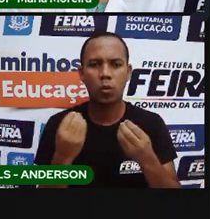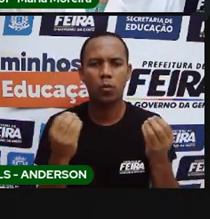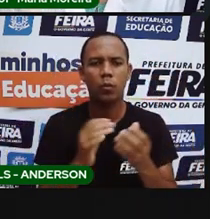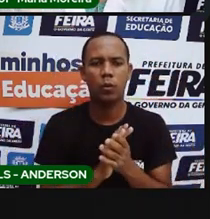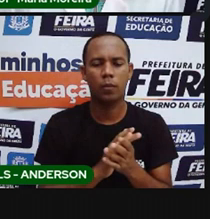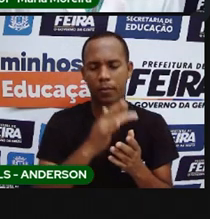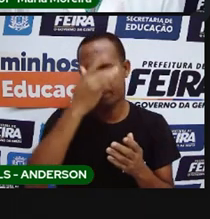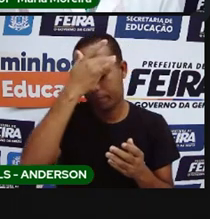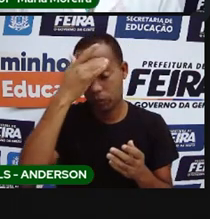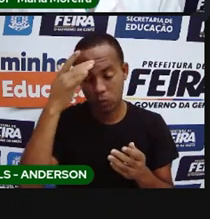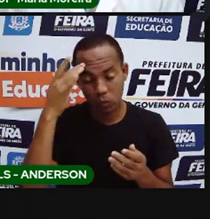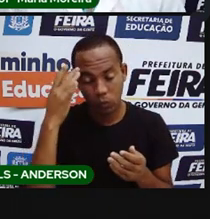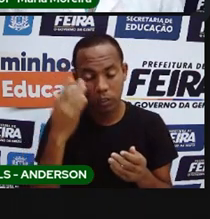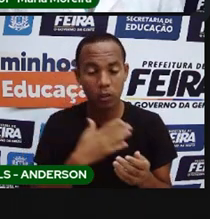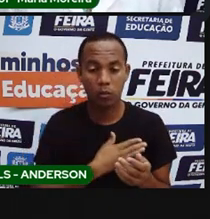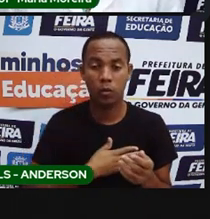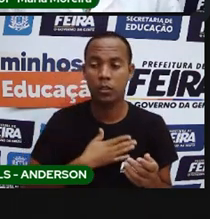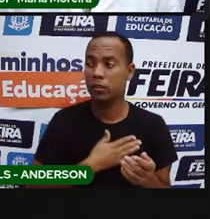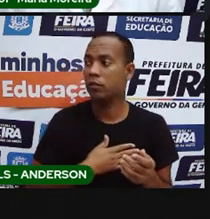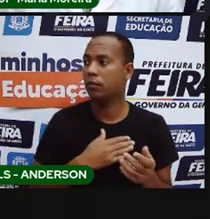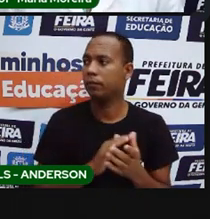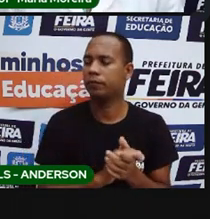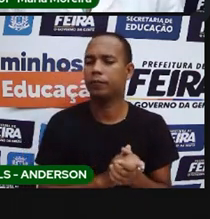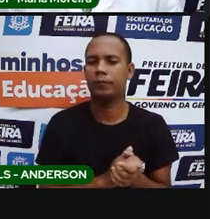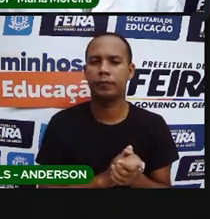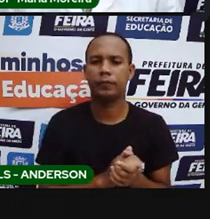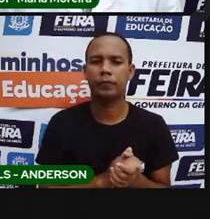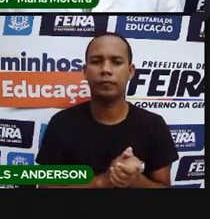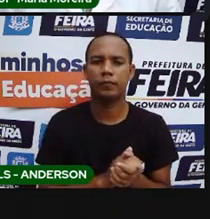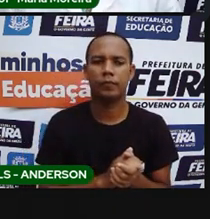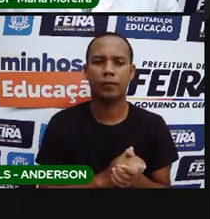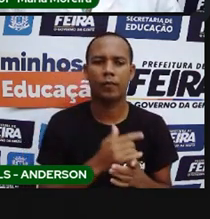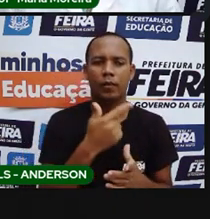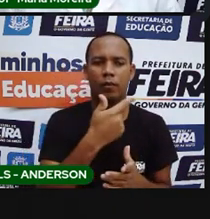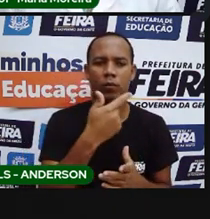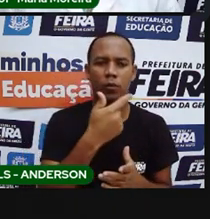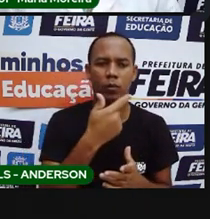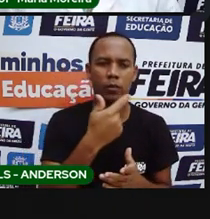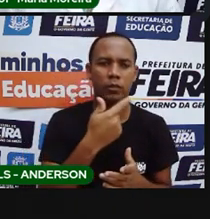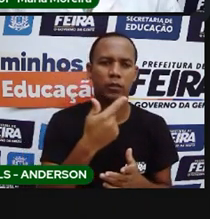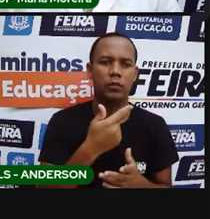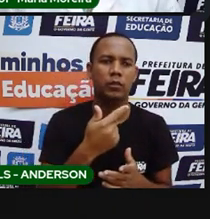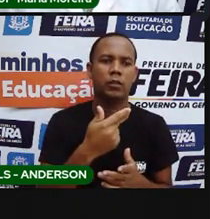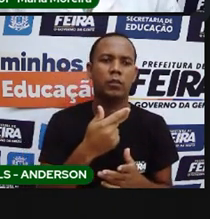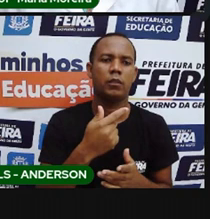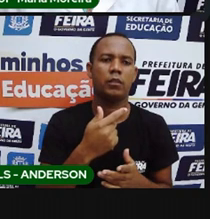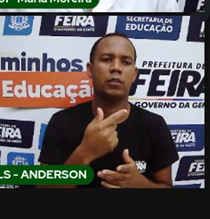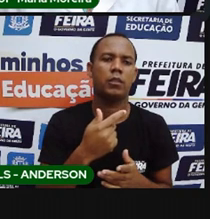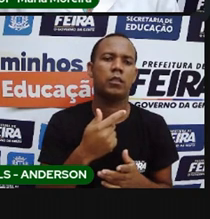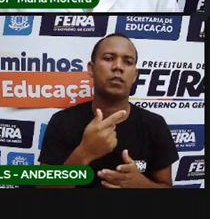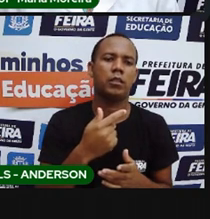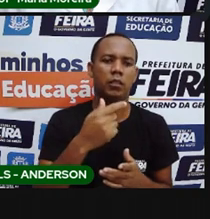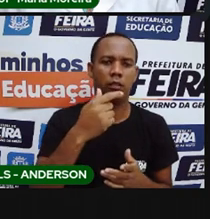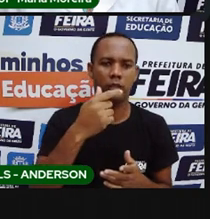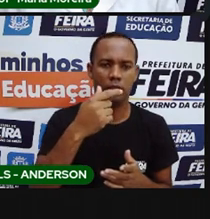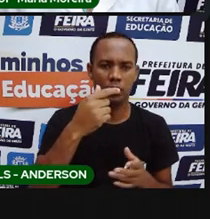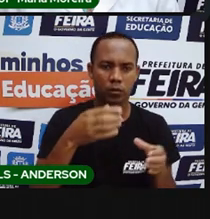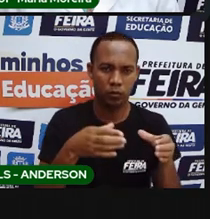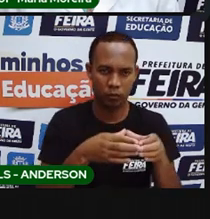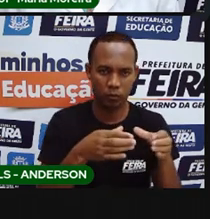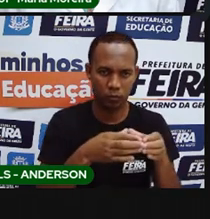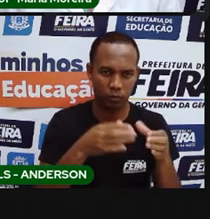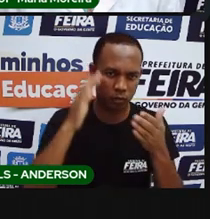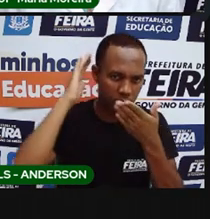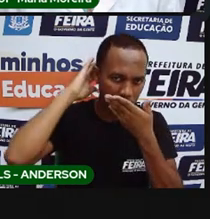coisas se renovem. Bom, aí tem a questão do outro. Os indígenas carregam no corpo e no rosto a identidade cultural de seu